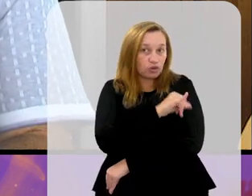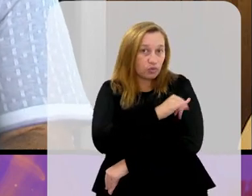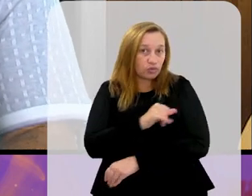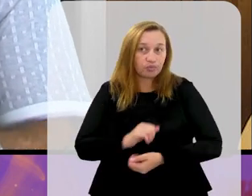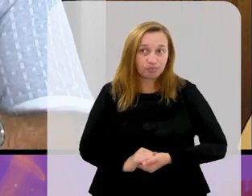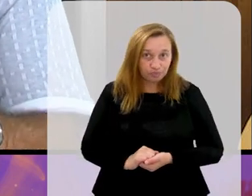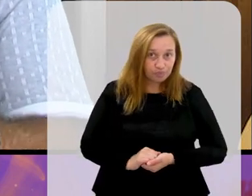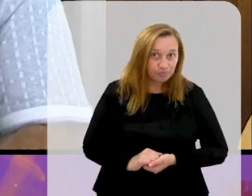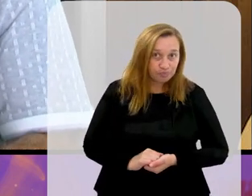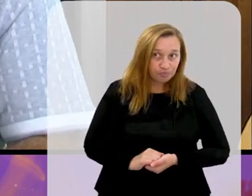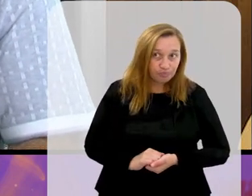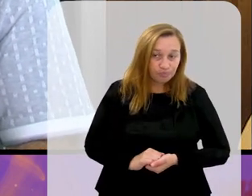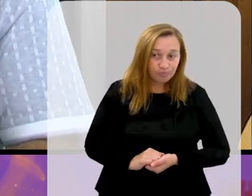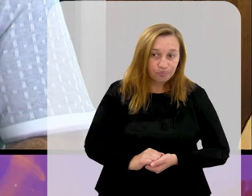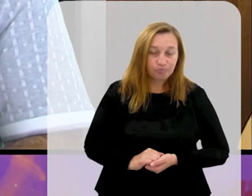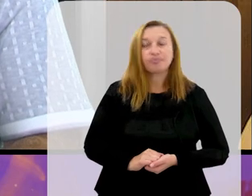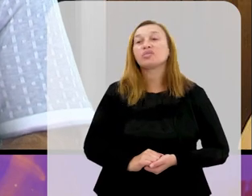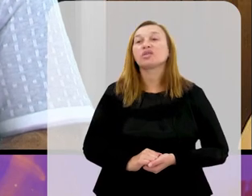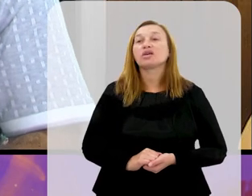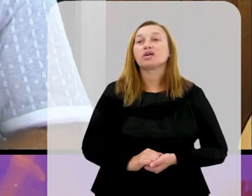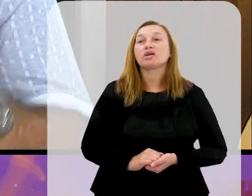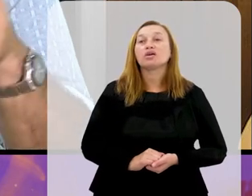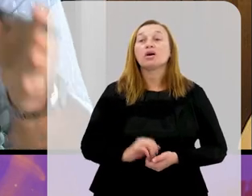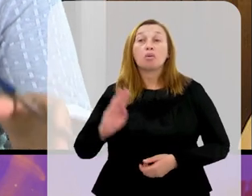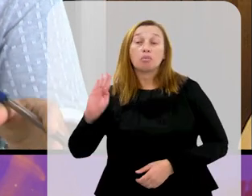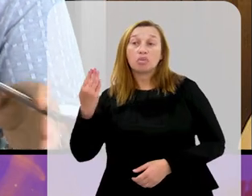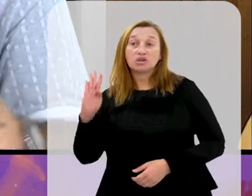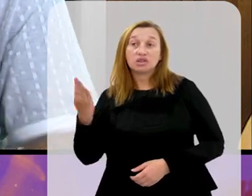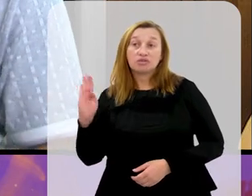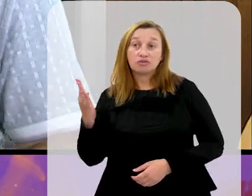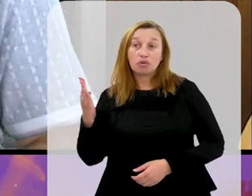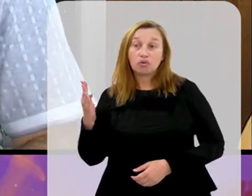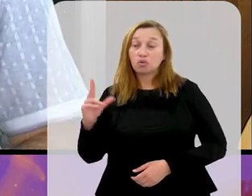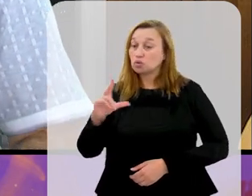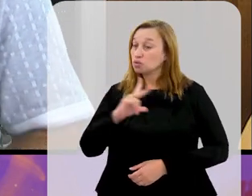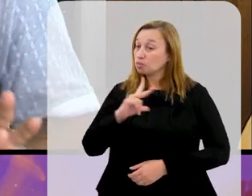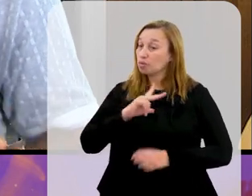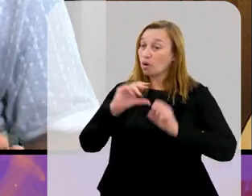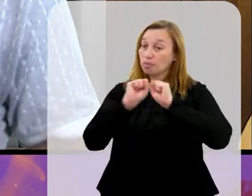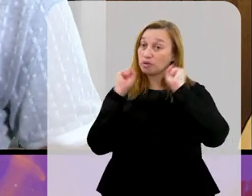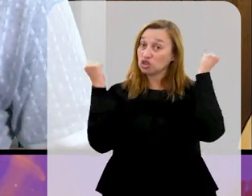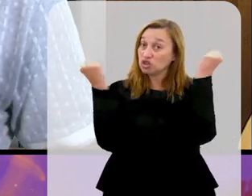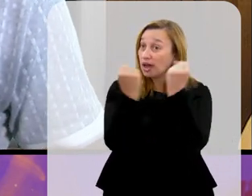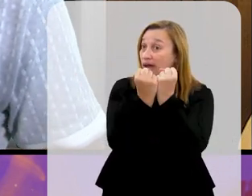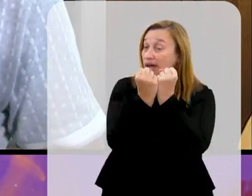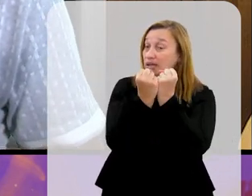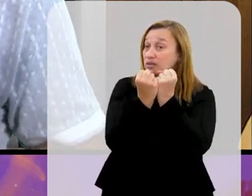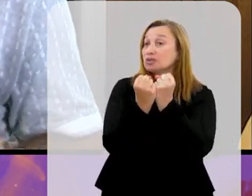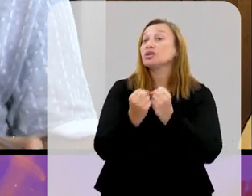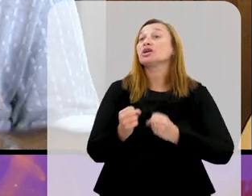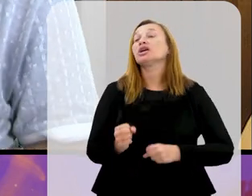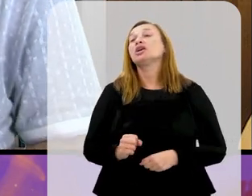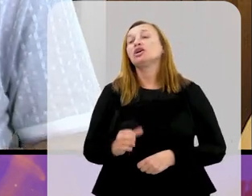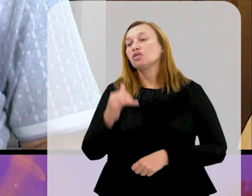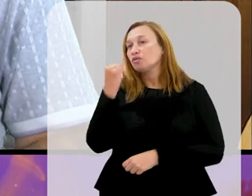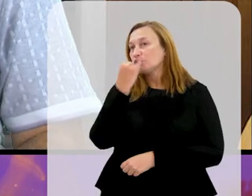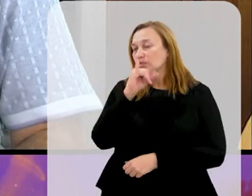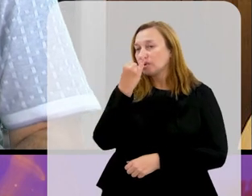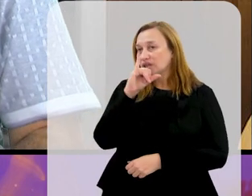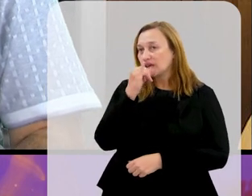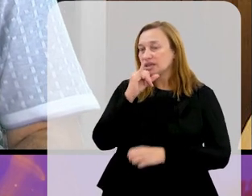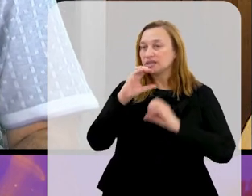Eles preferiram estar aqui no Rio de Janeiro. Botafogo no Newton Santos, Fluminense aí jogando no Maracanã. Só que o